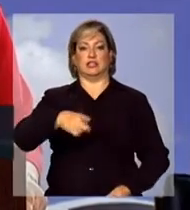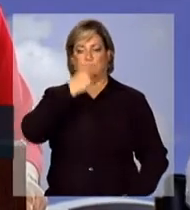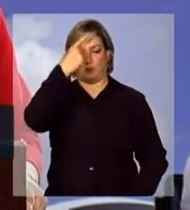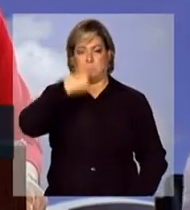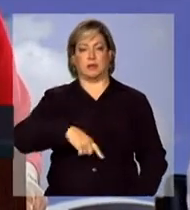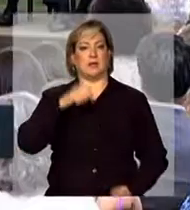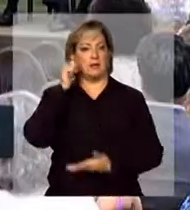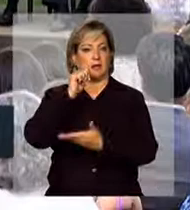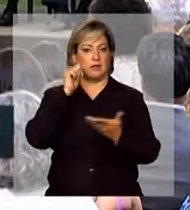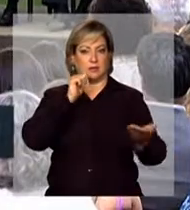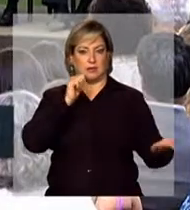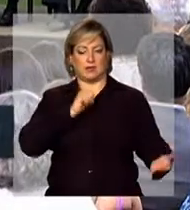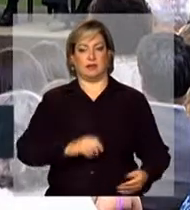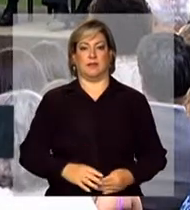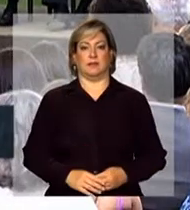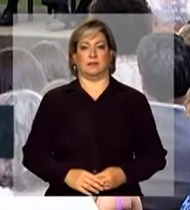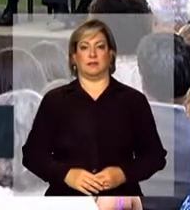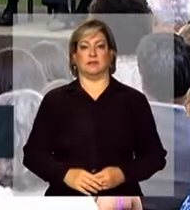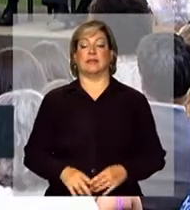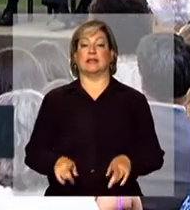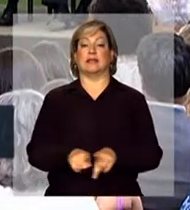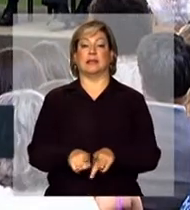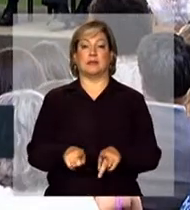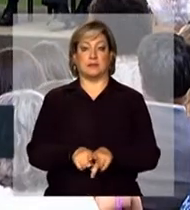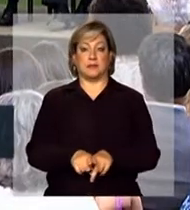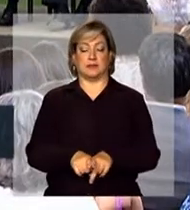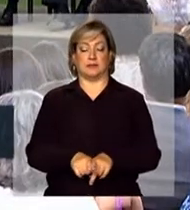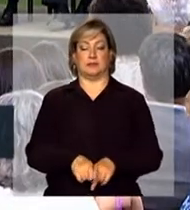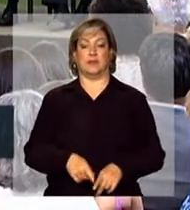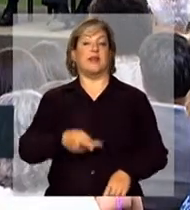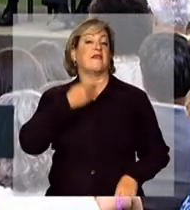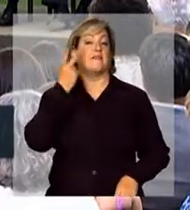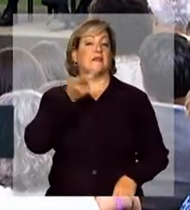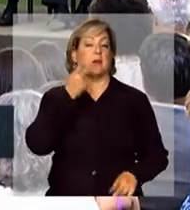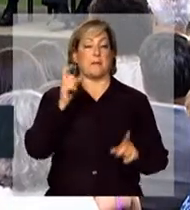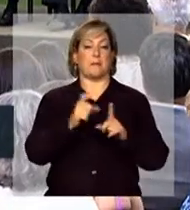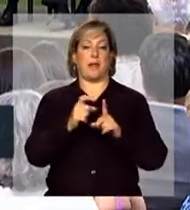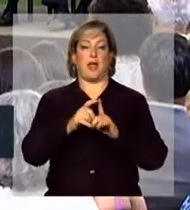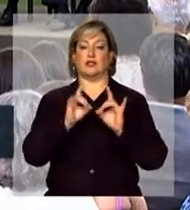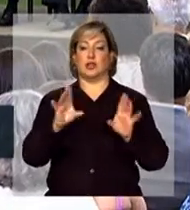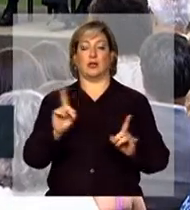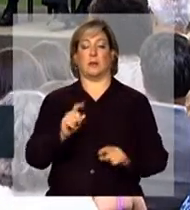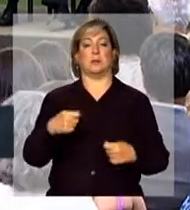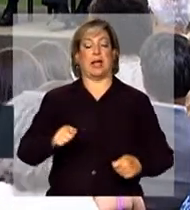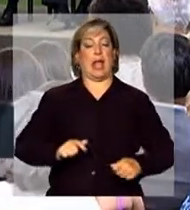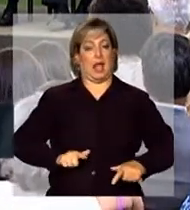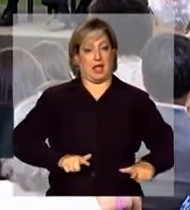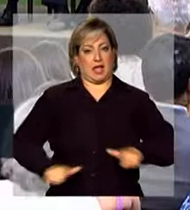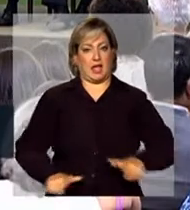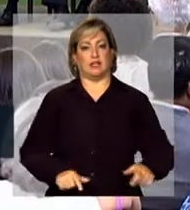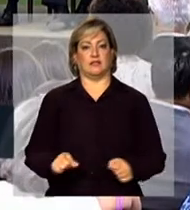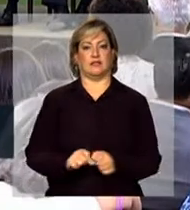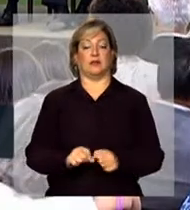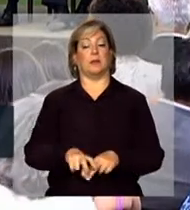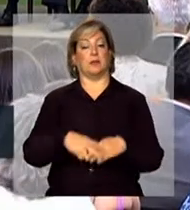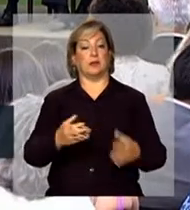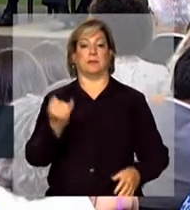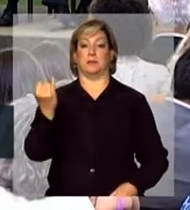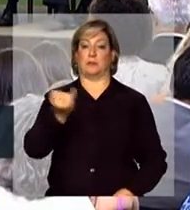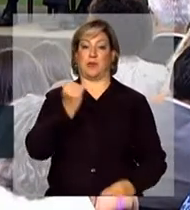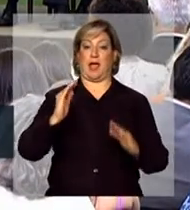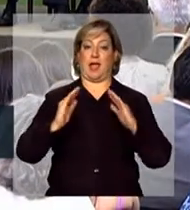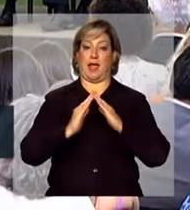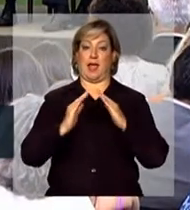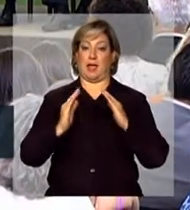das mulheres. Mais que palavras, nós temos de agir, daí a importância da Casa da